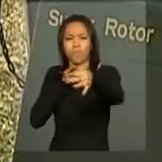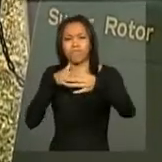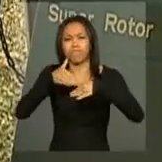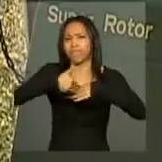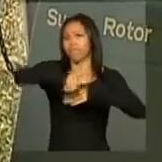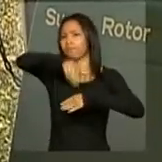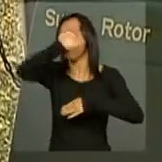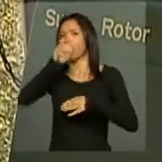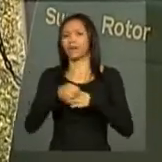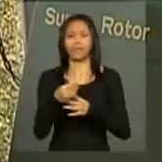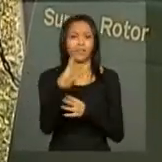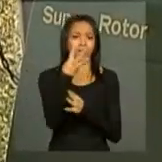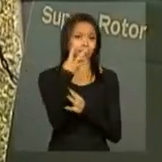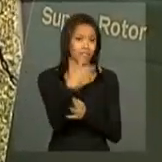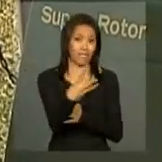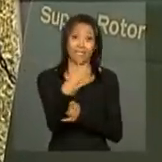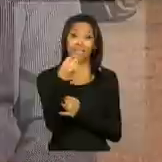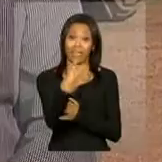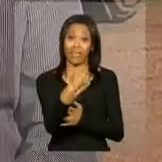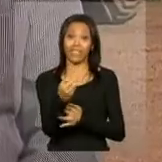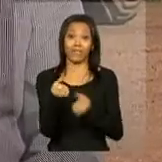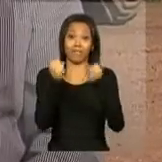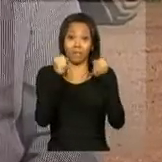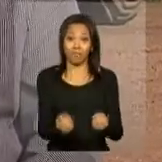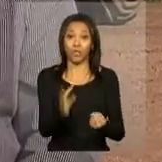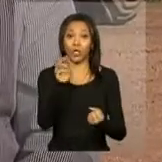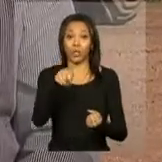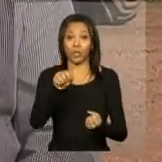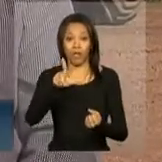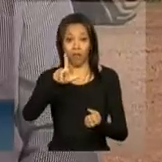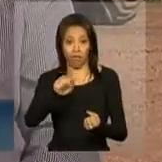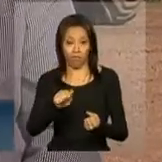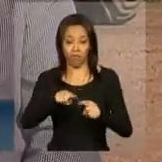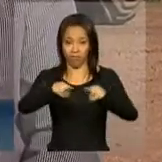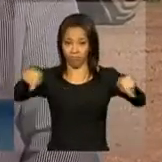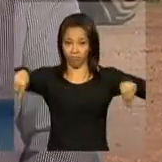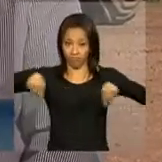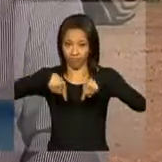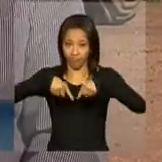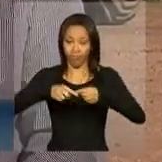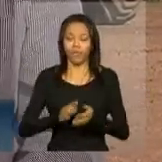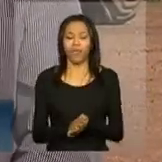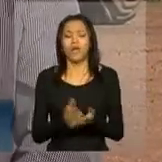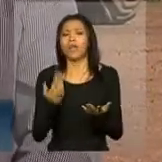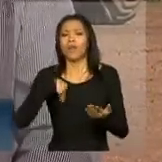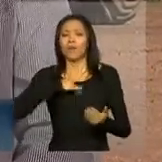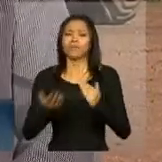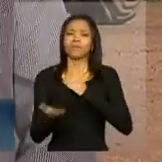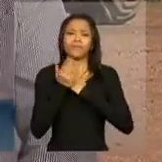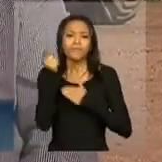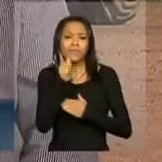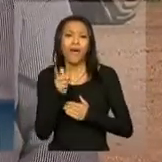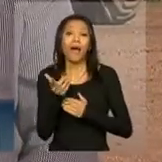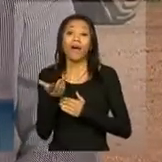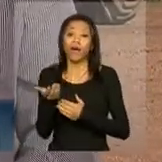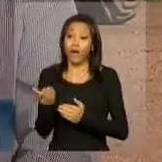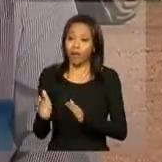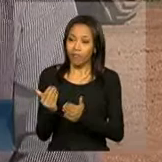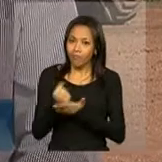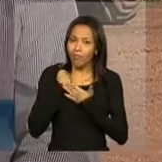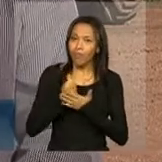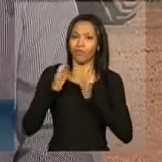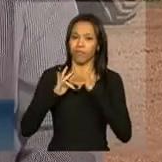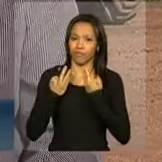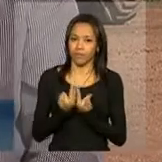mais de 3 toneladas por hectare. O trabalho que a gente tem é o sustento da família, é o